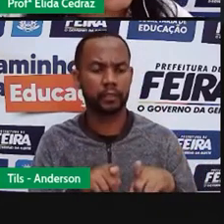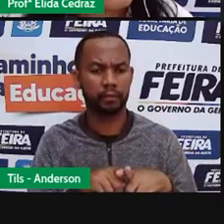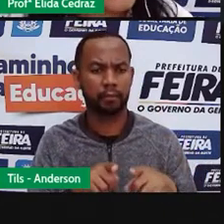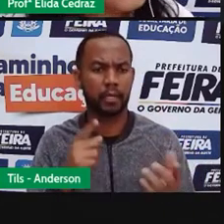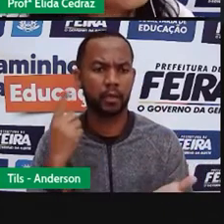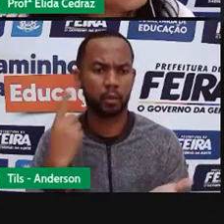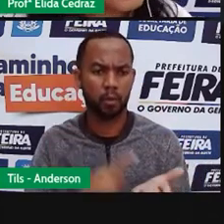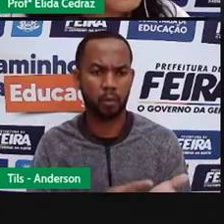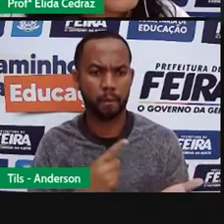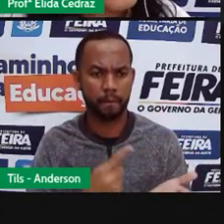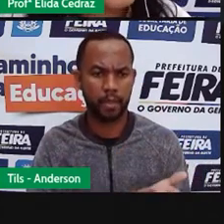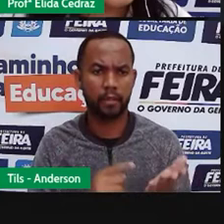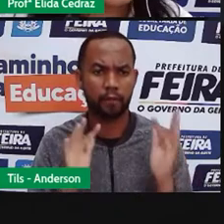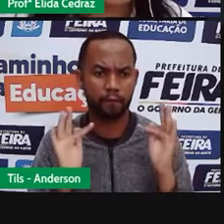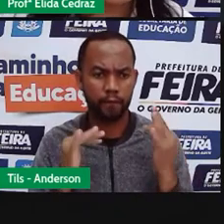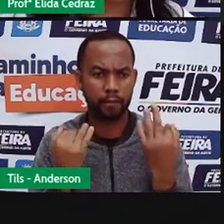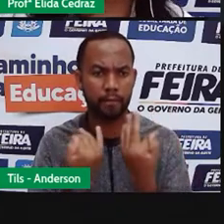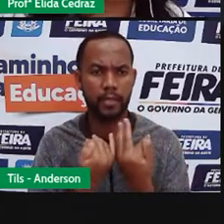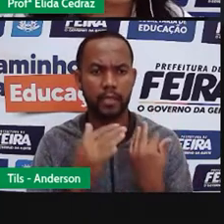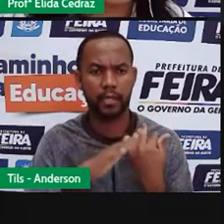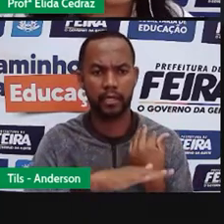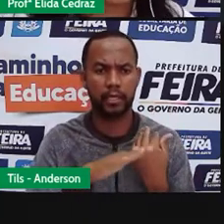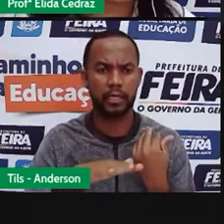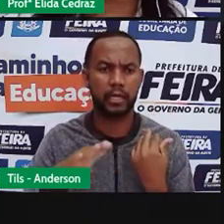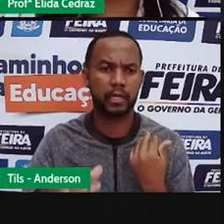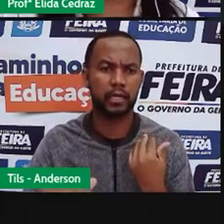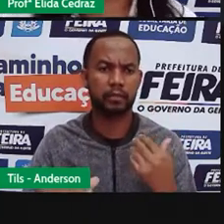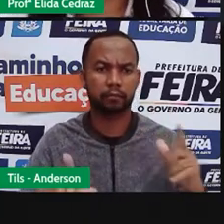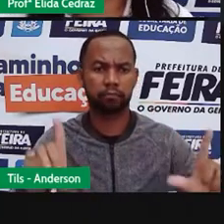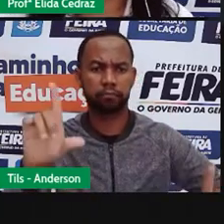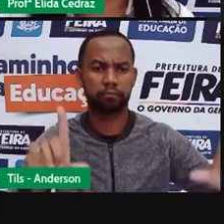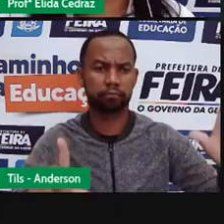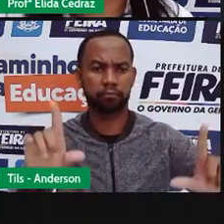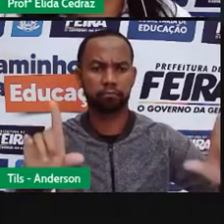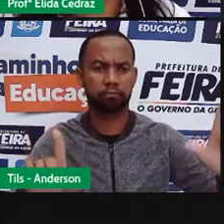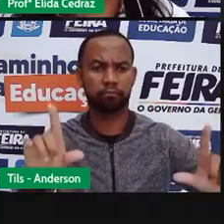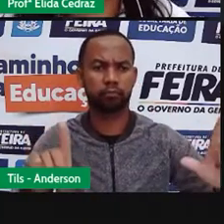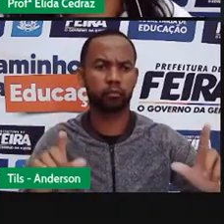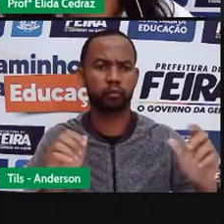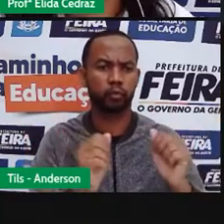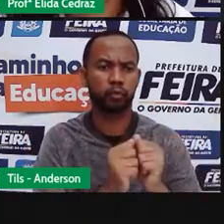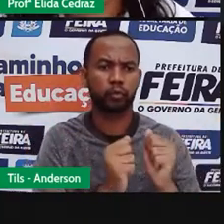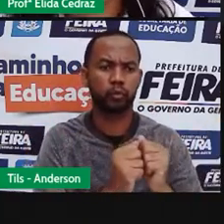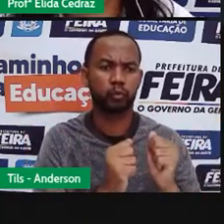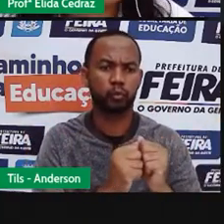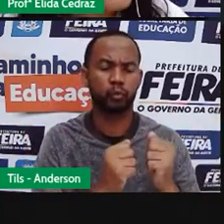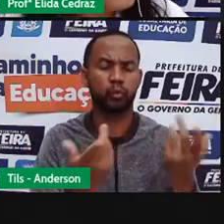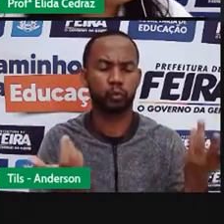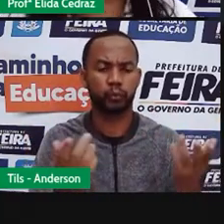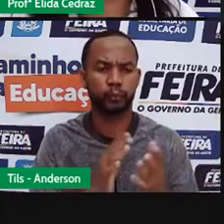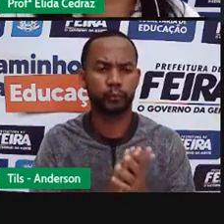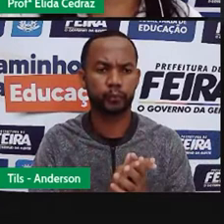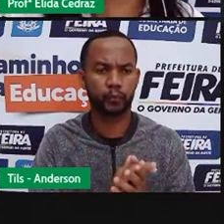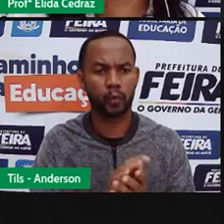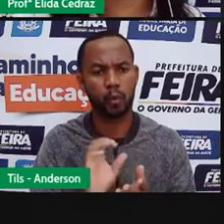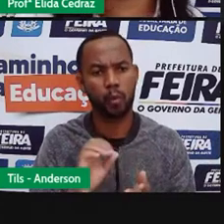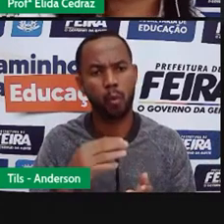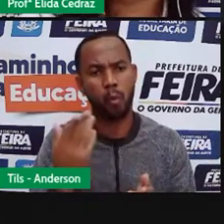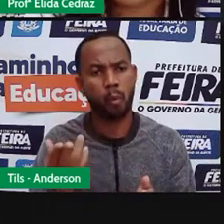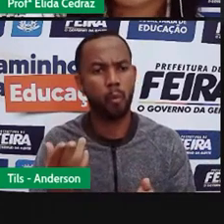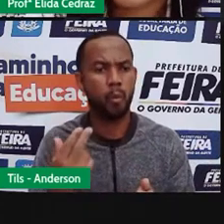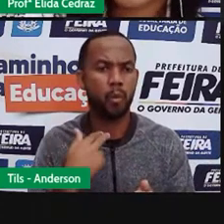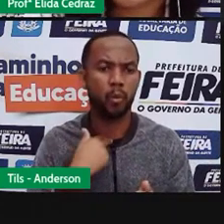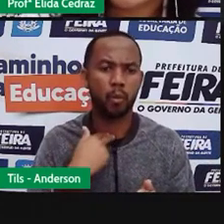com seus filhos, com as suas crianças, de assistir quando eles chegarem do trabalho. Ou porque não